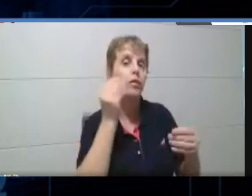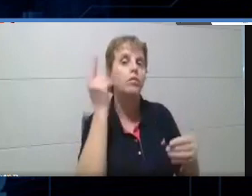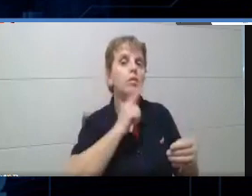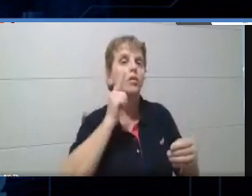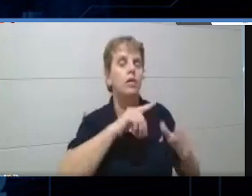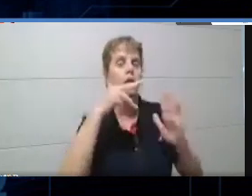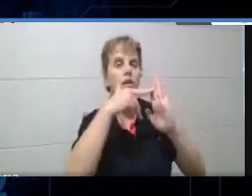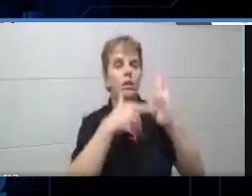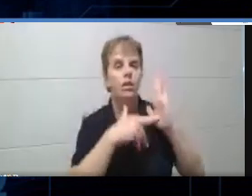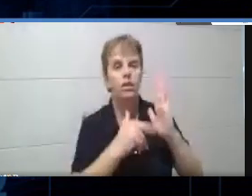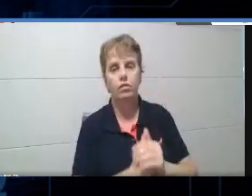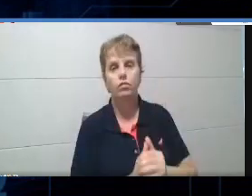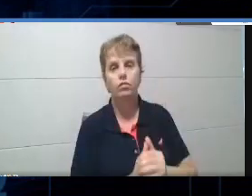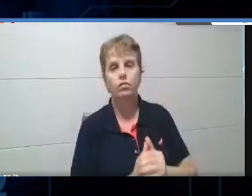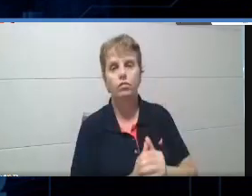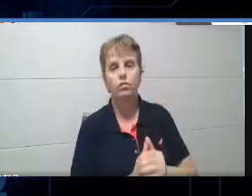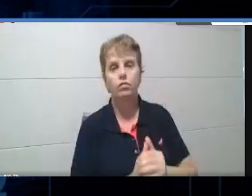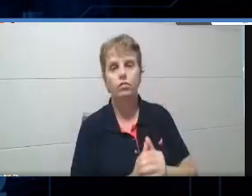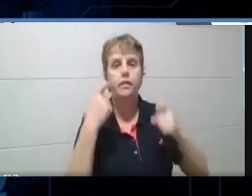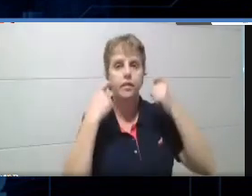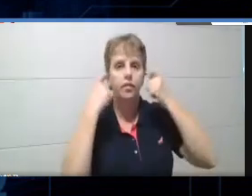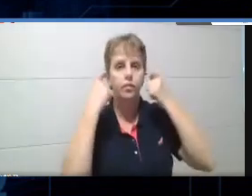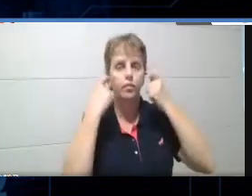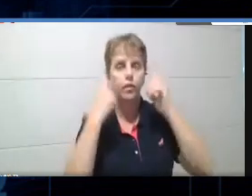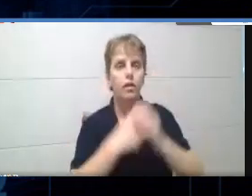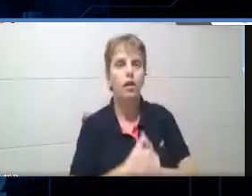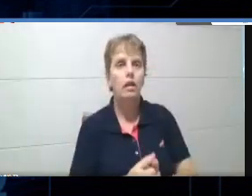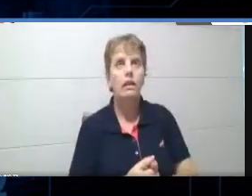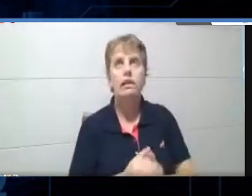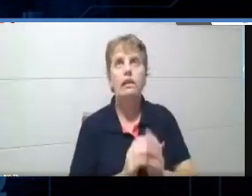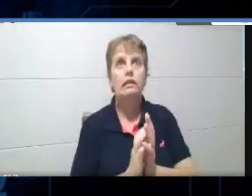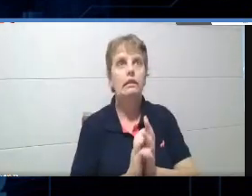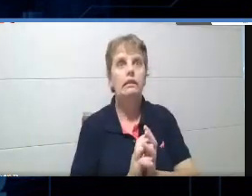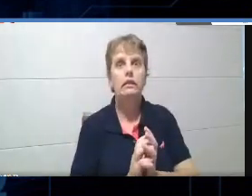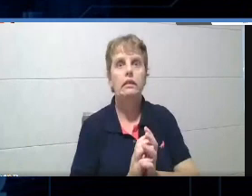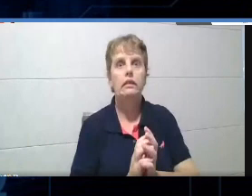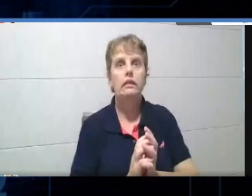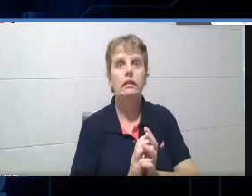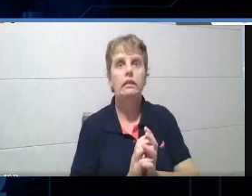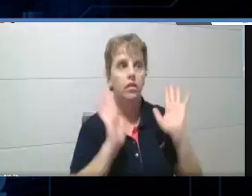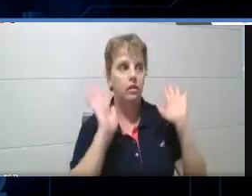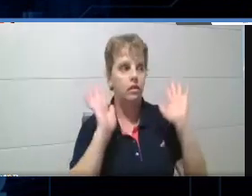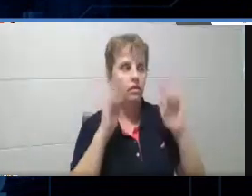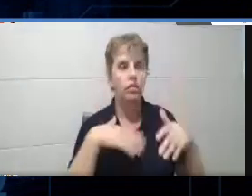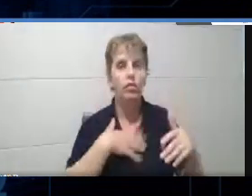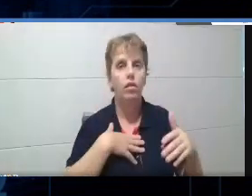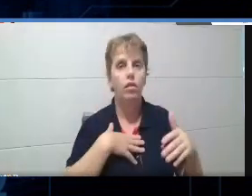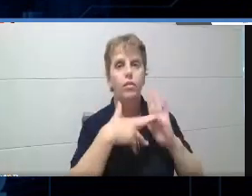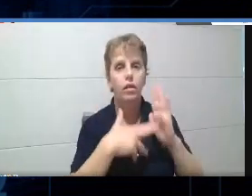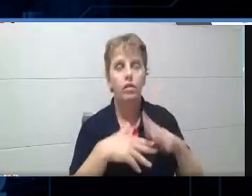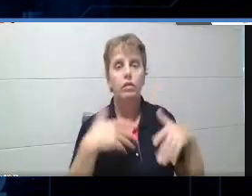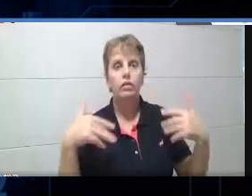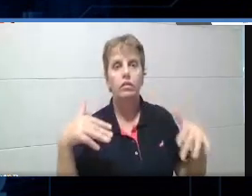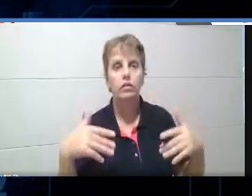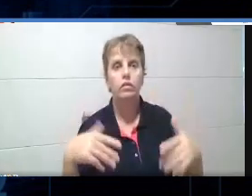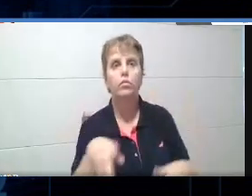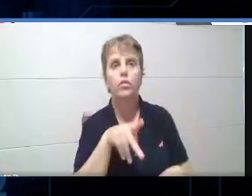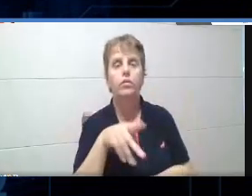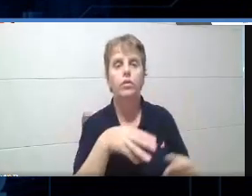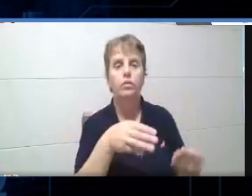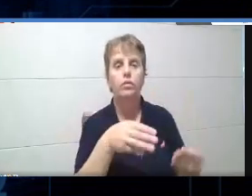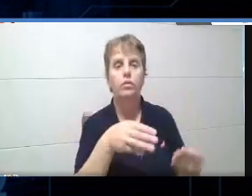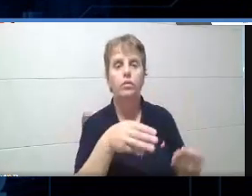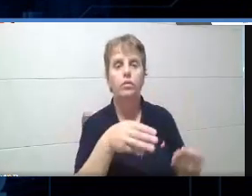aquela, aquele peso não fica comigo assim, ai, será que, né, que, poxa, quanto nota eu tirei, que nota o professor vai me dar, não,